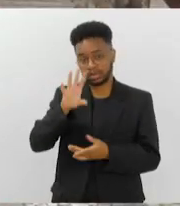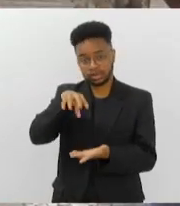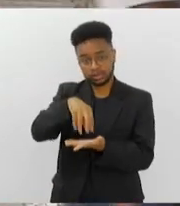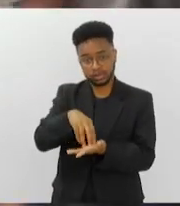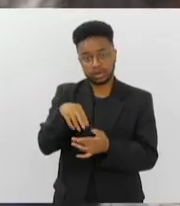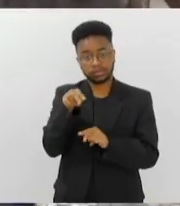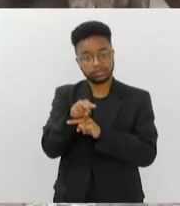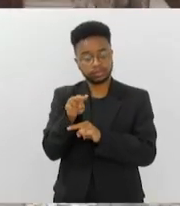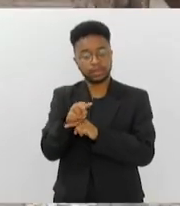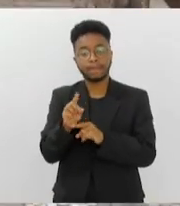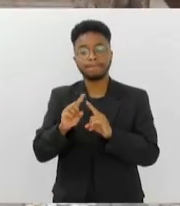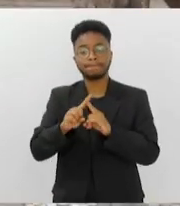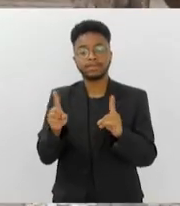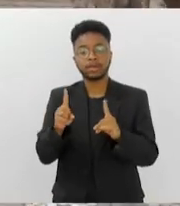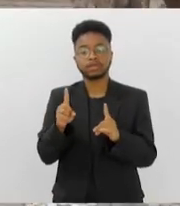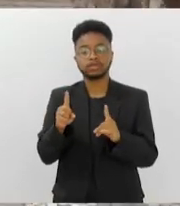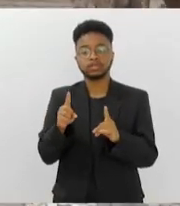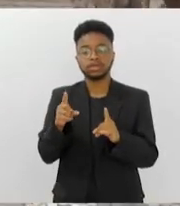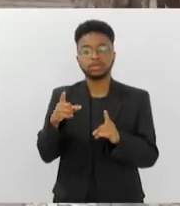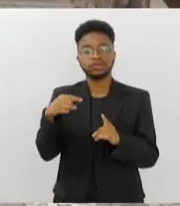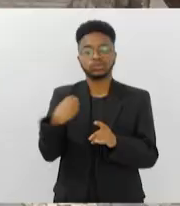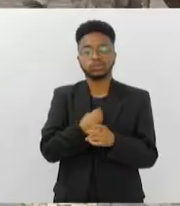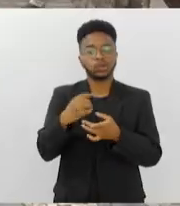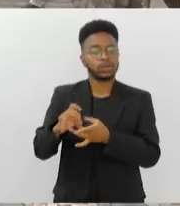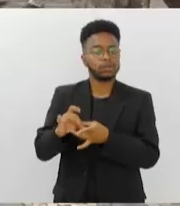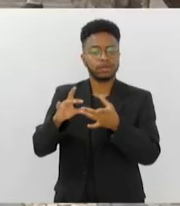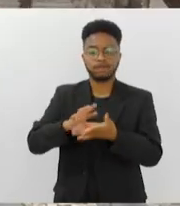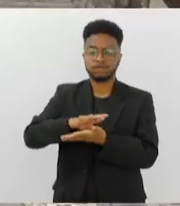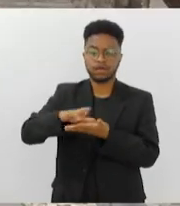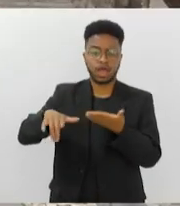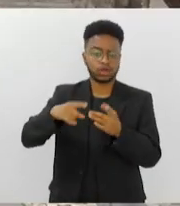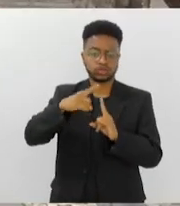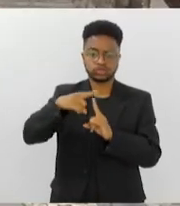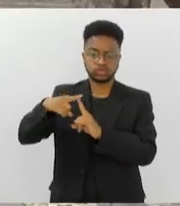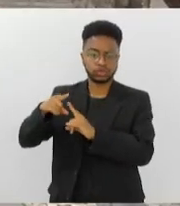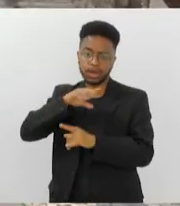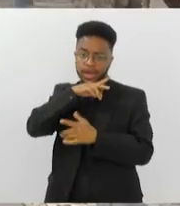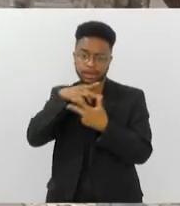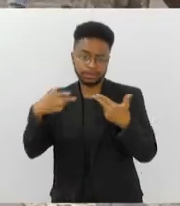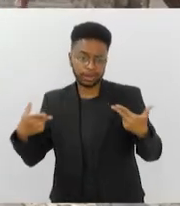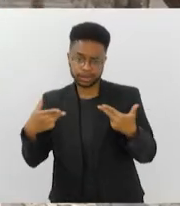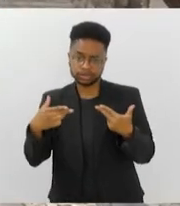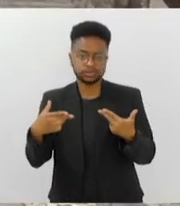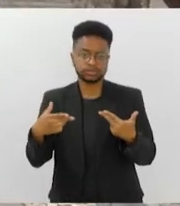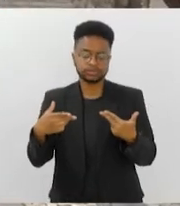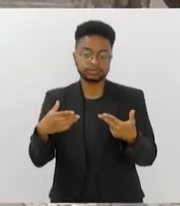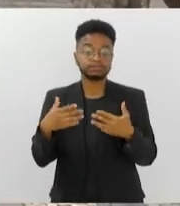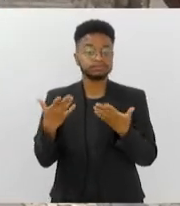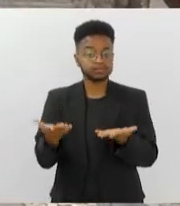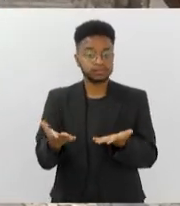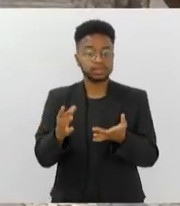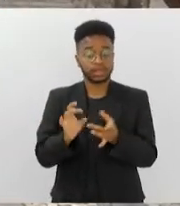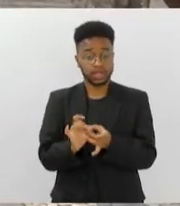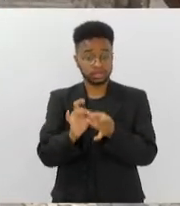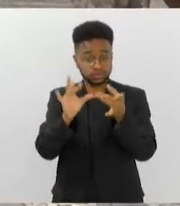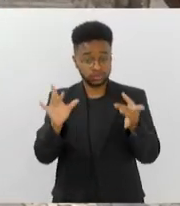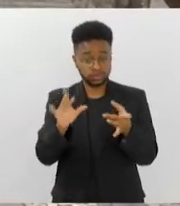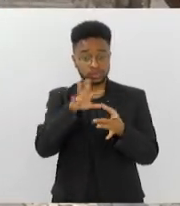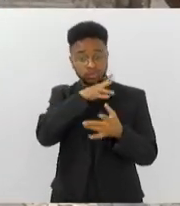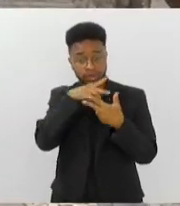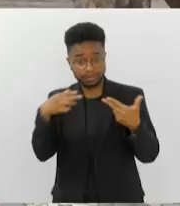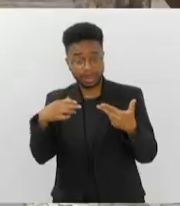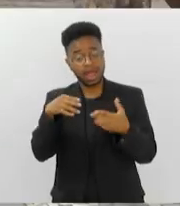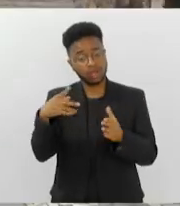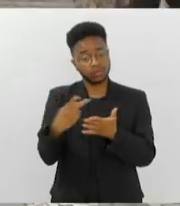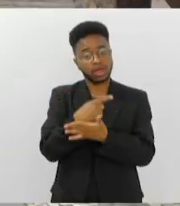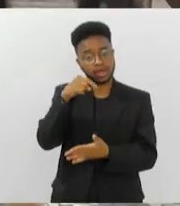E essa soltura é feita desde pequenos felinos, a grandes mamíferos, a répteis. Então, toda essa soltura de fauna é feita pelo Estado do Rio de